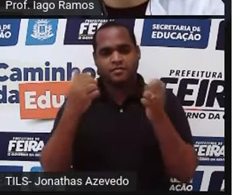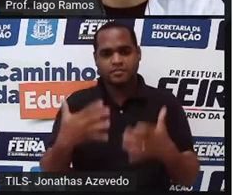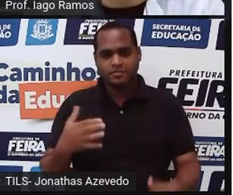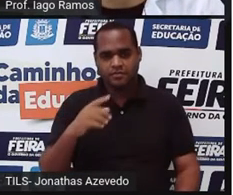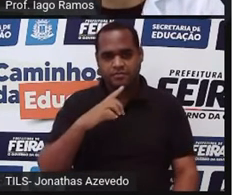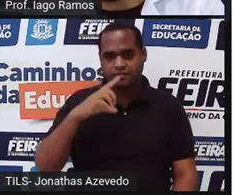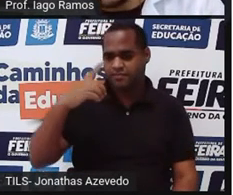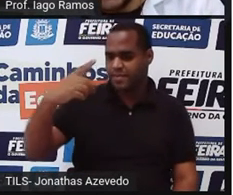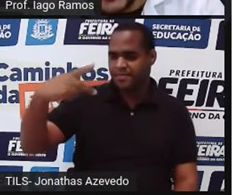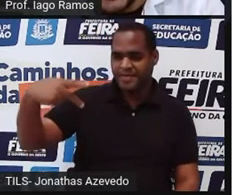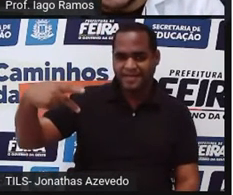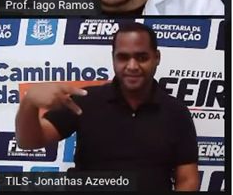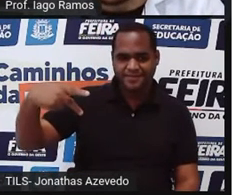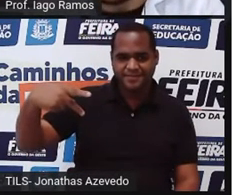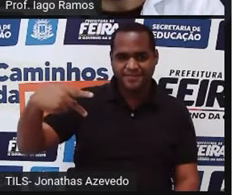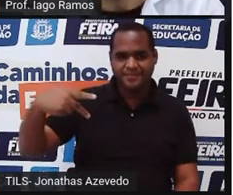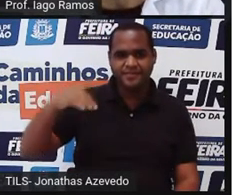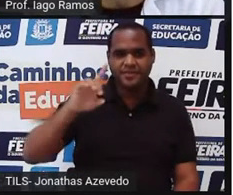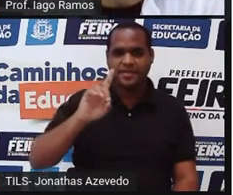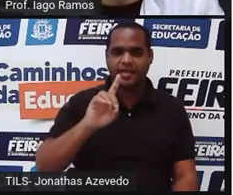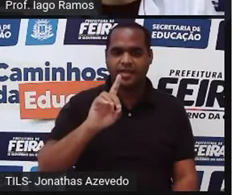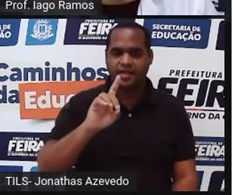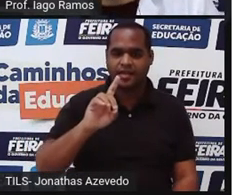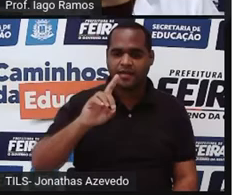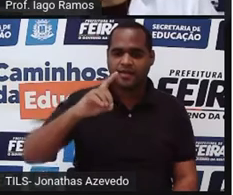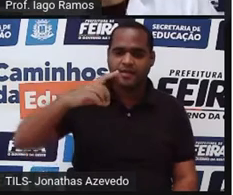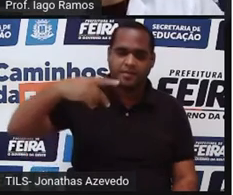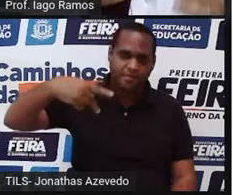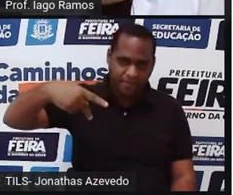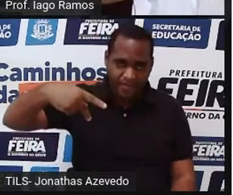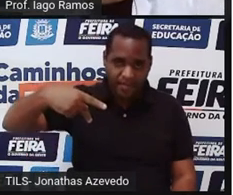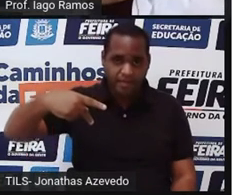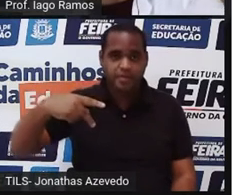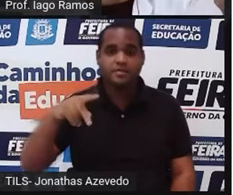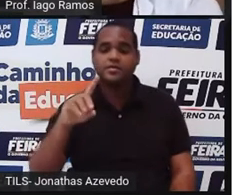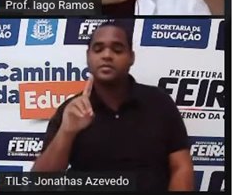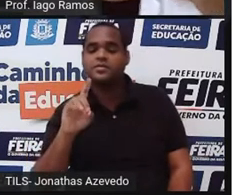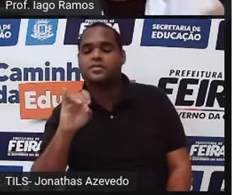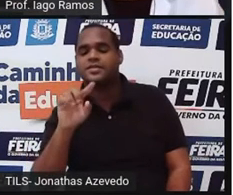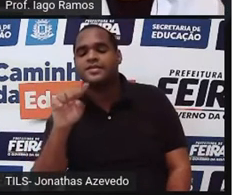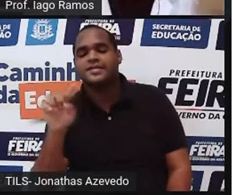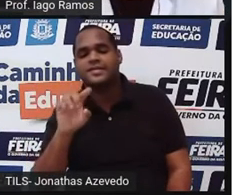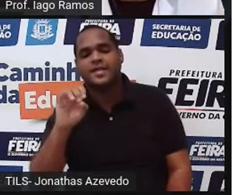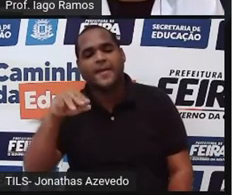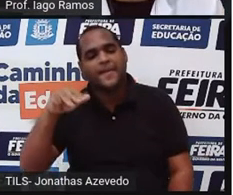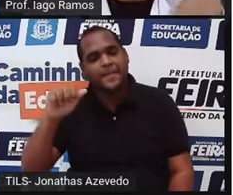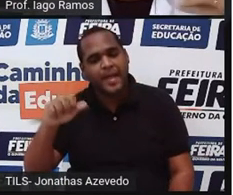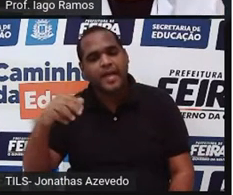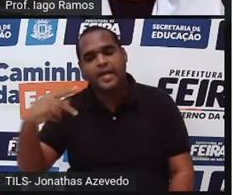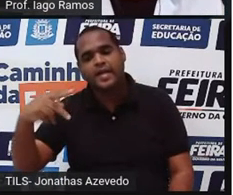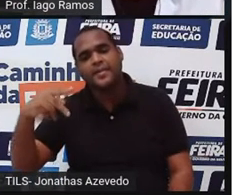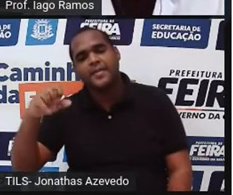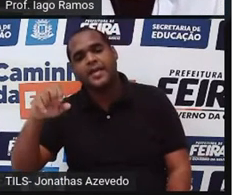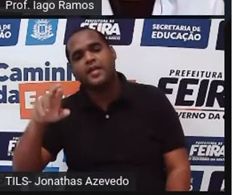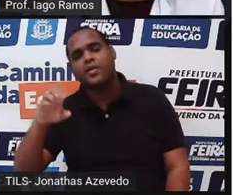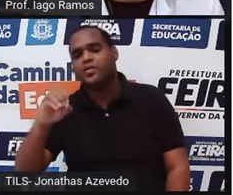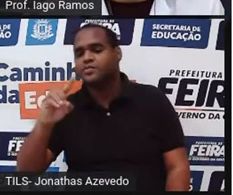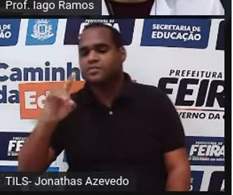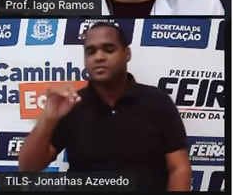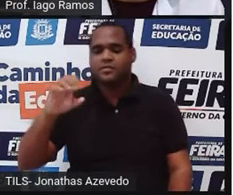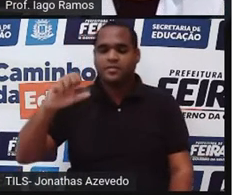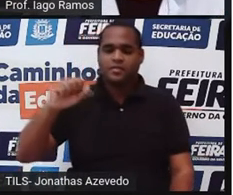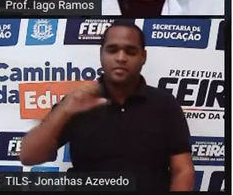dízimas periódicas. Dízima é decimal. Dízimas são números